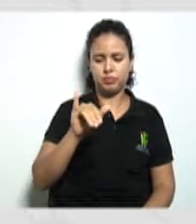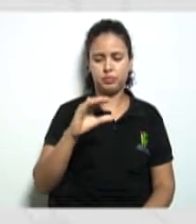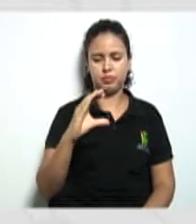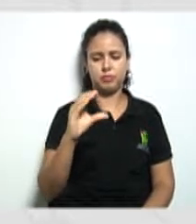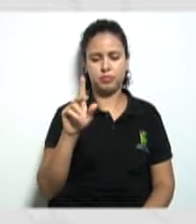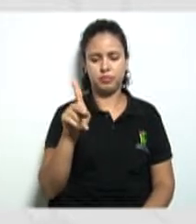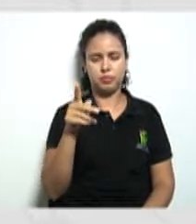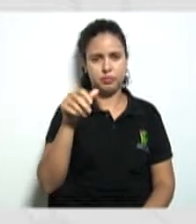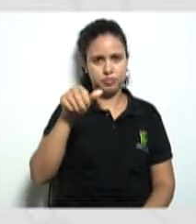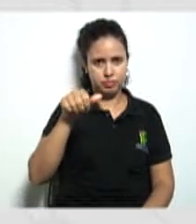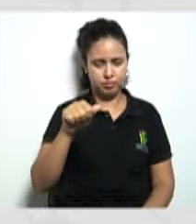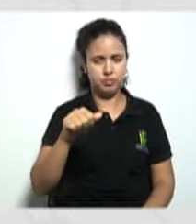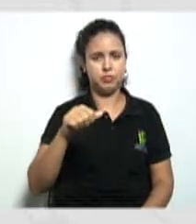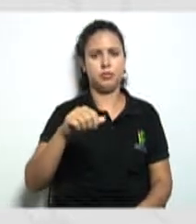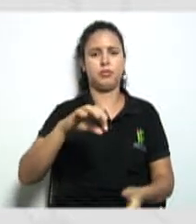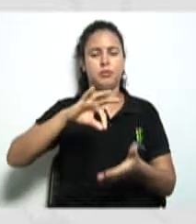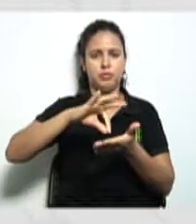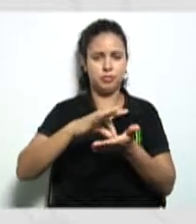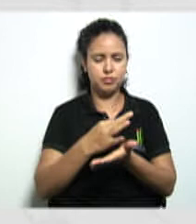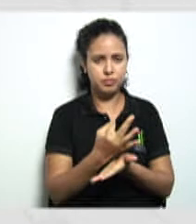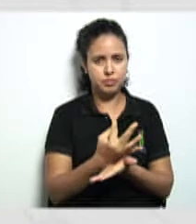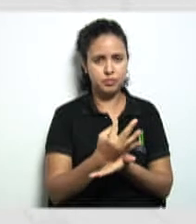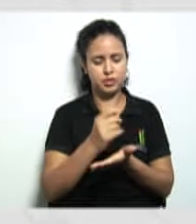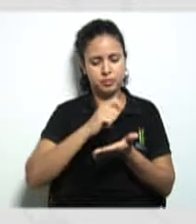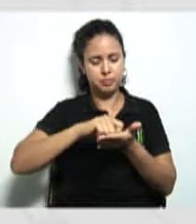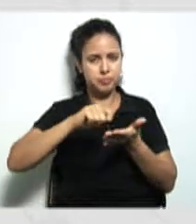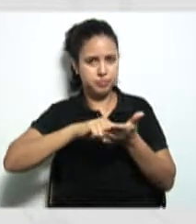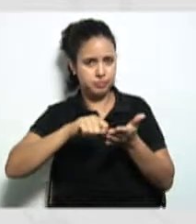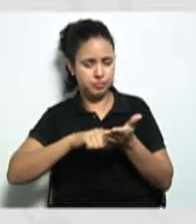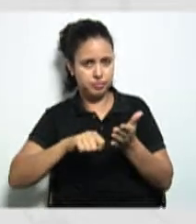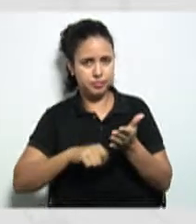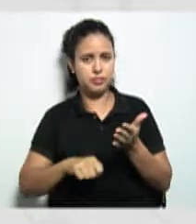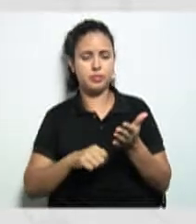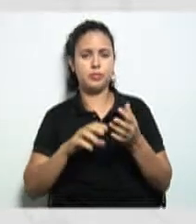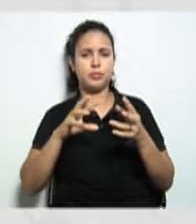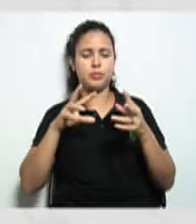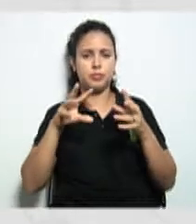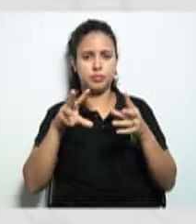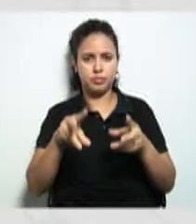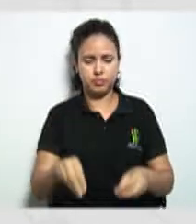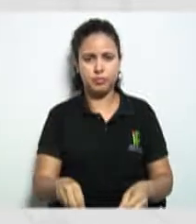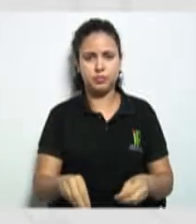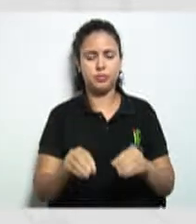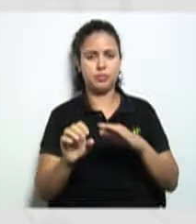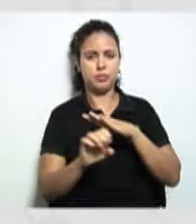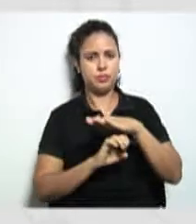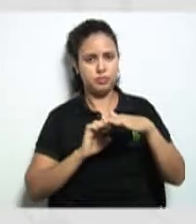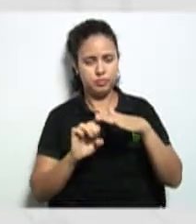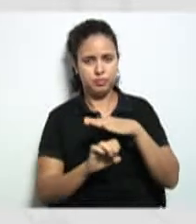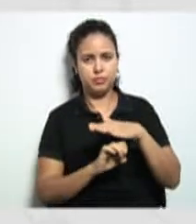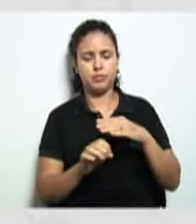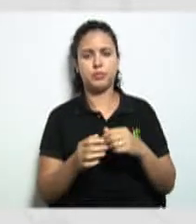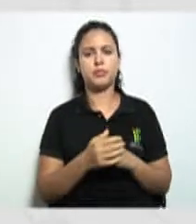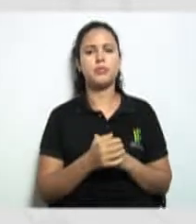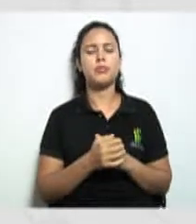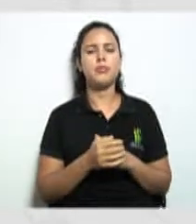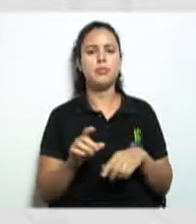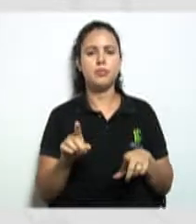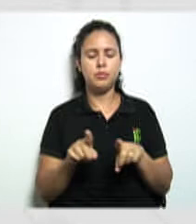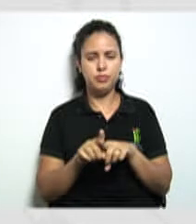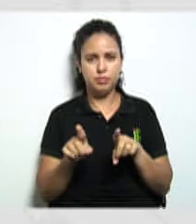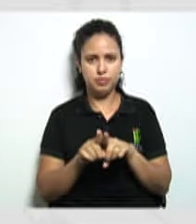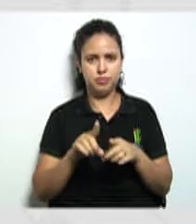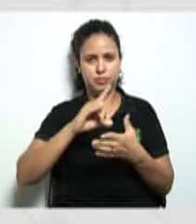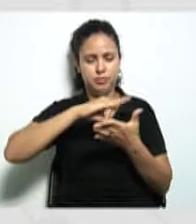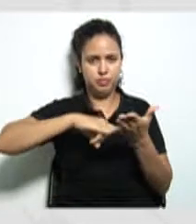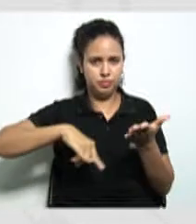preenchida aqui todos os formulários cadastro nacional das empresas preenchimento da documentação